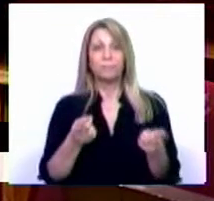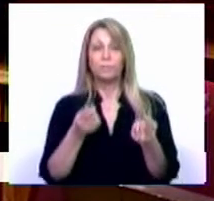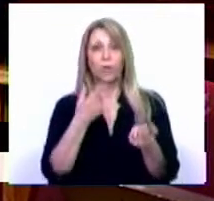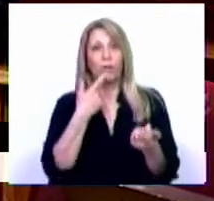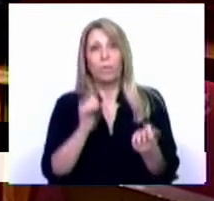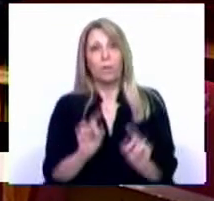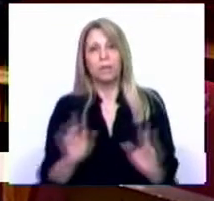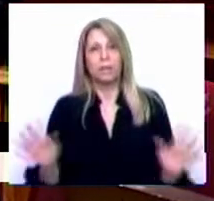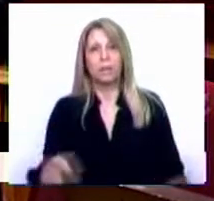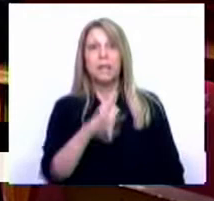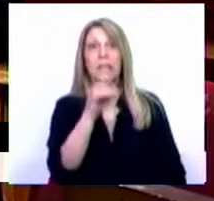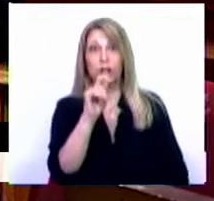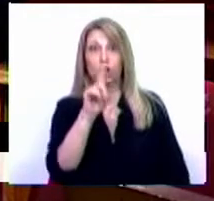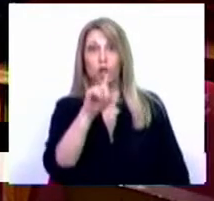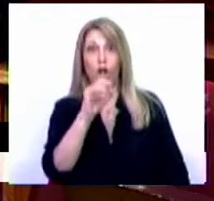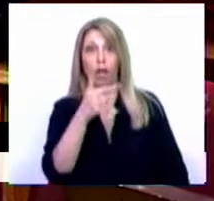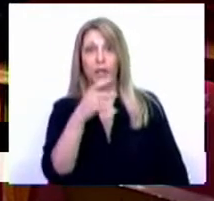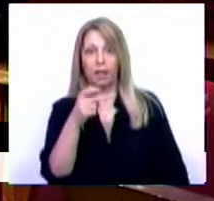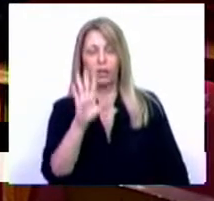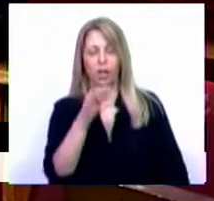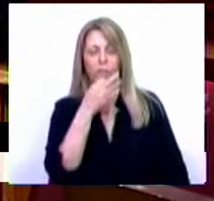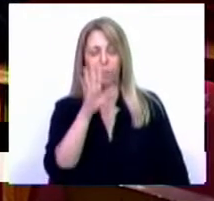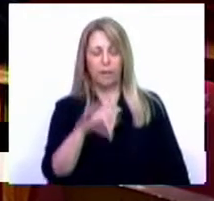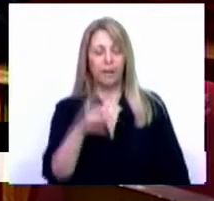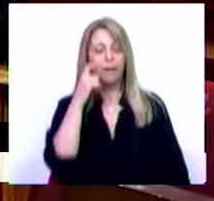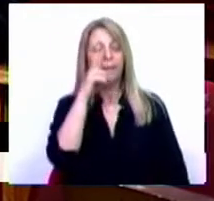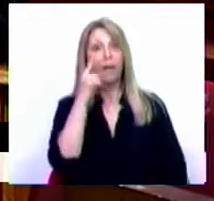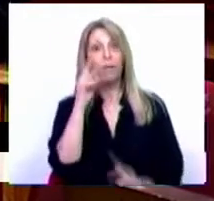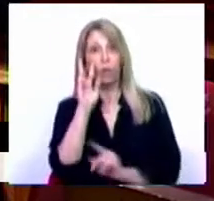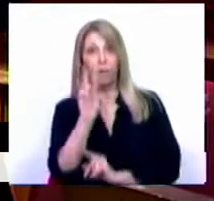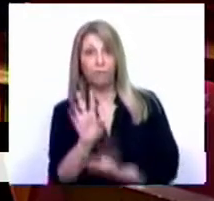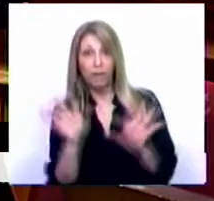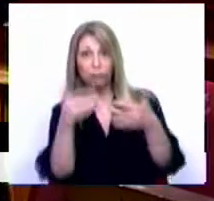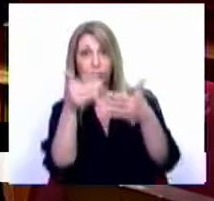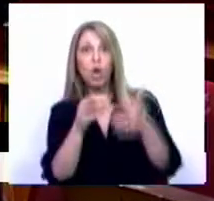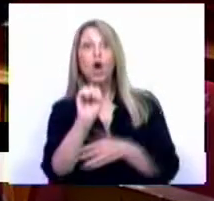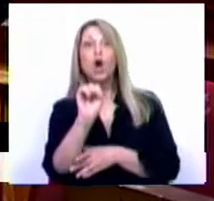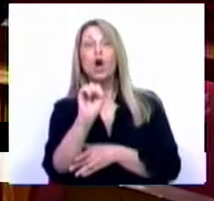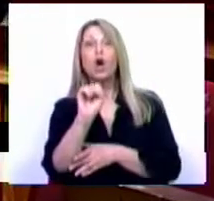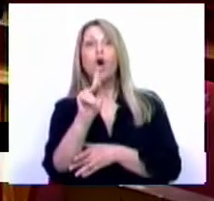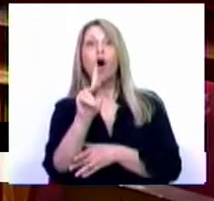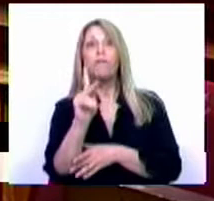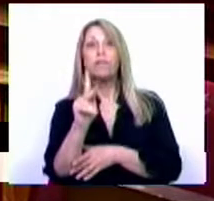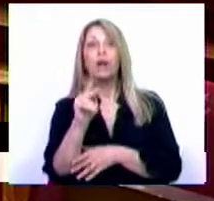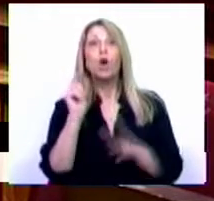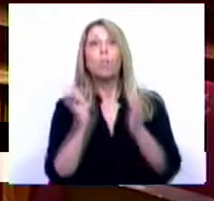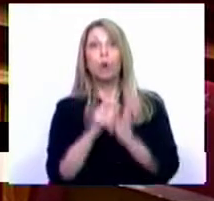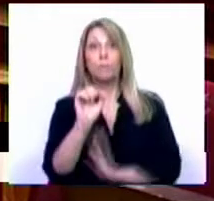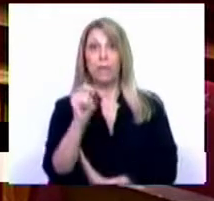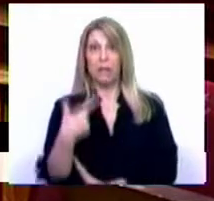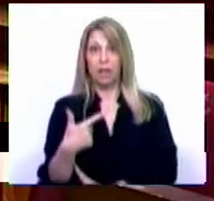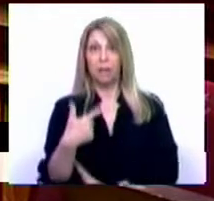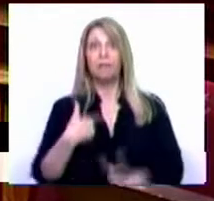lotas, já vou falar deles. Quem for a dados GOV-PT encontra uma montra daquilo que já conseguimos. Precisamos de